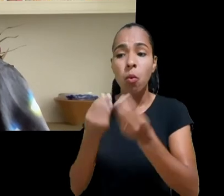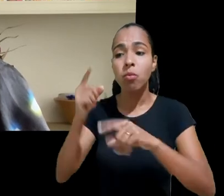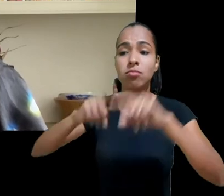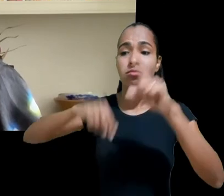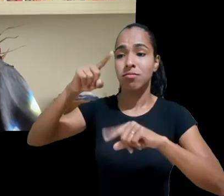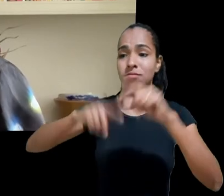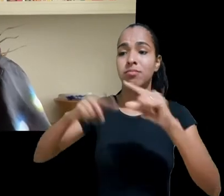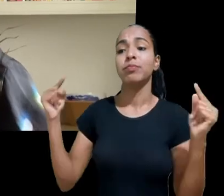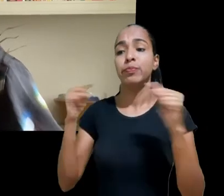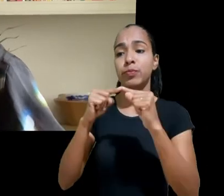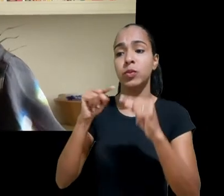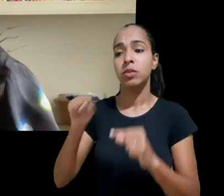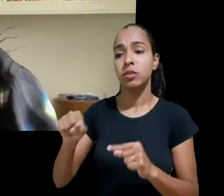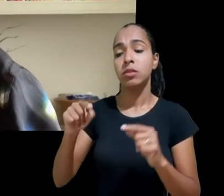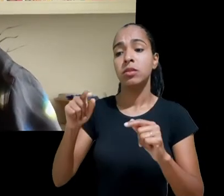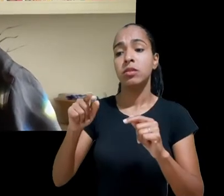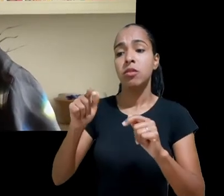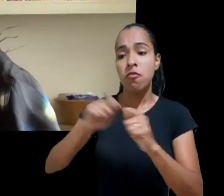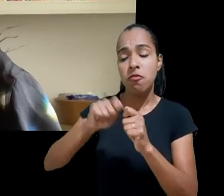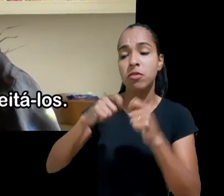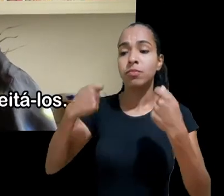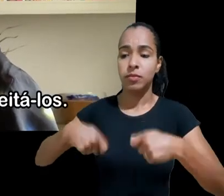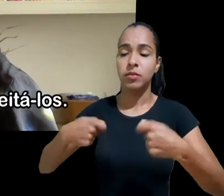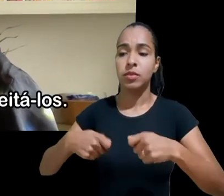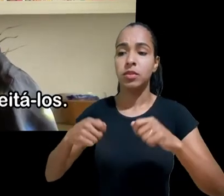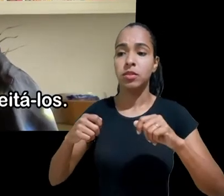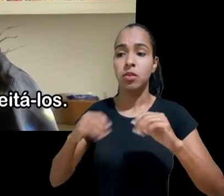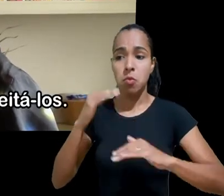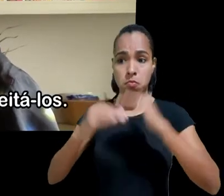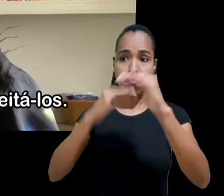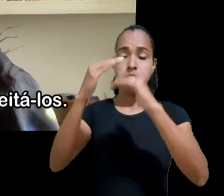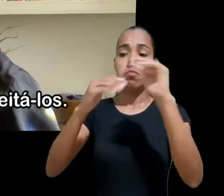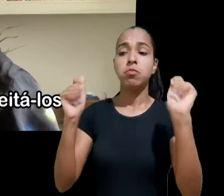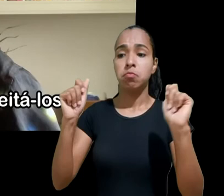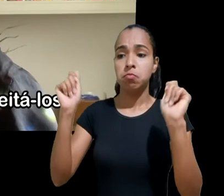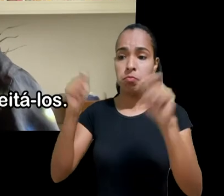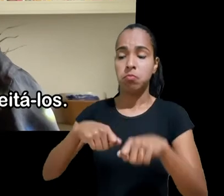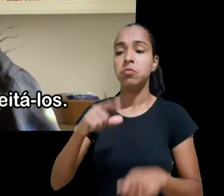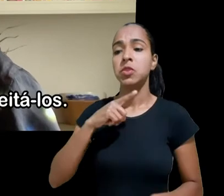avanços se há regulamentos empresas de tecnologia têm que respeitá-los